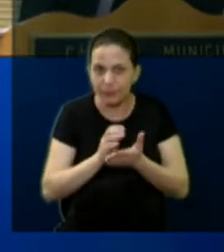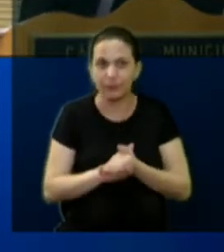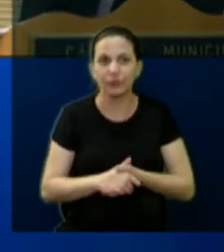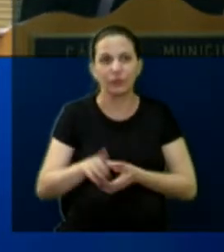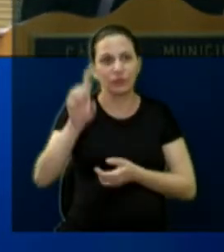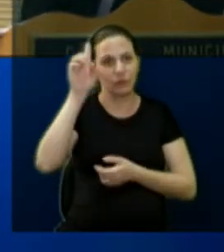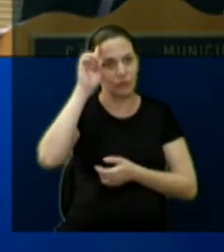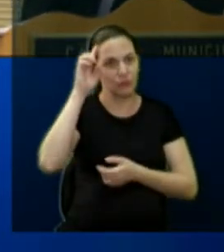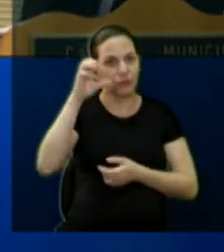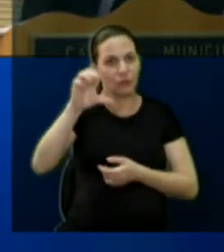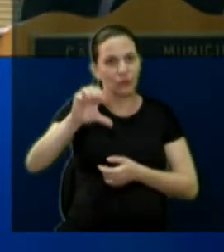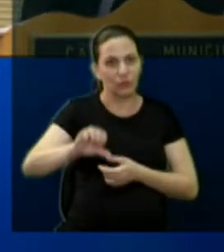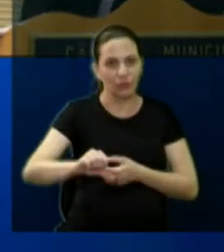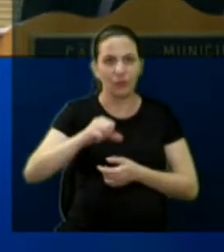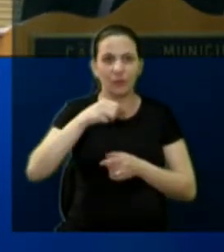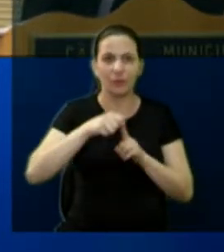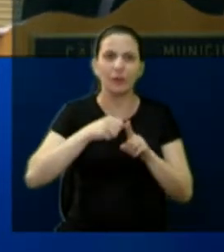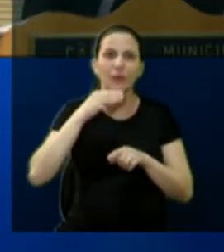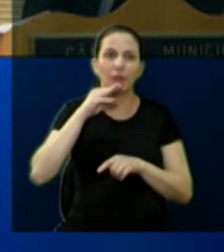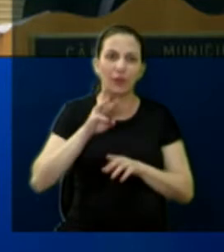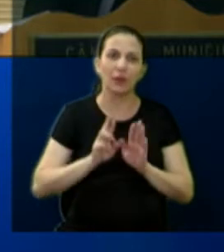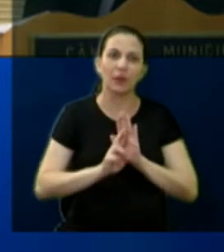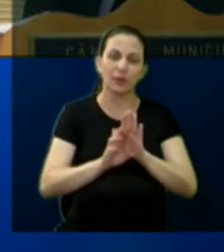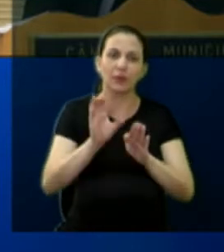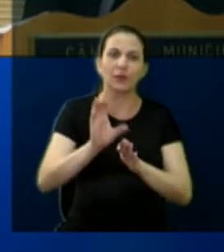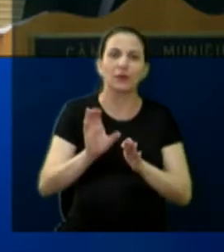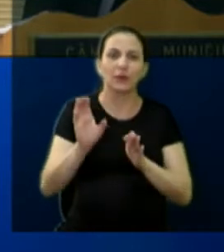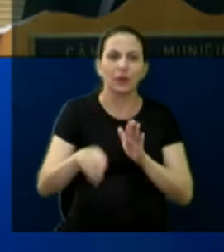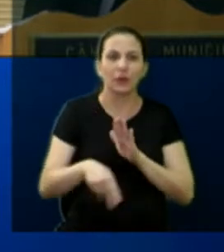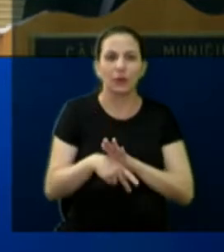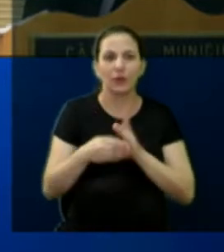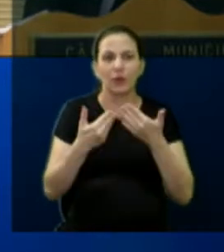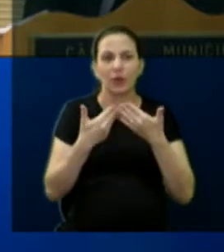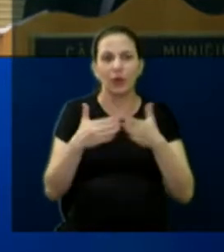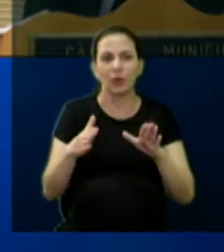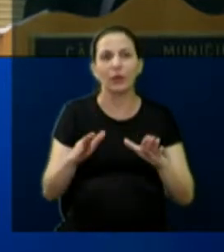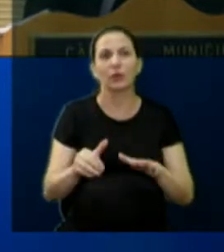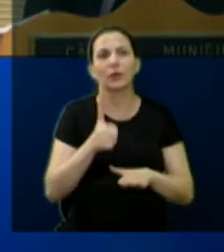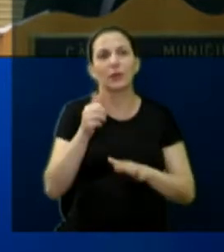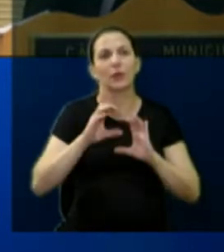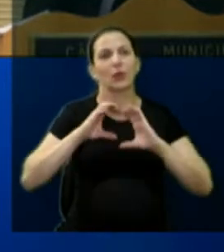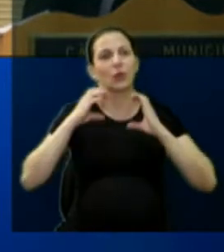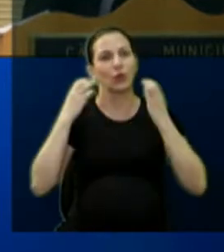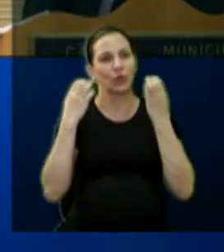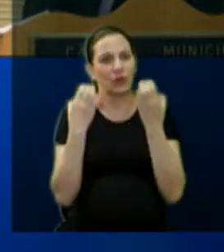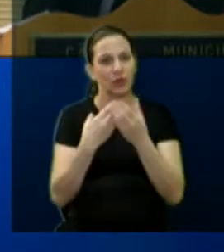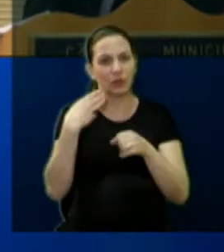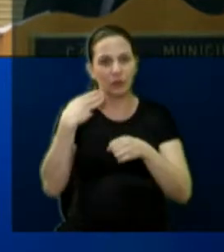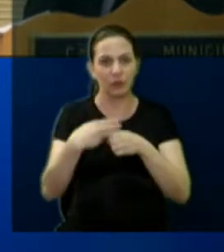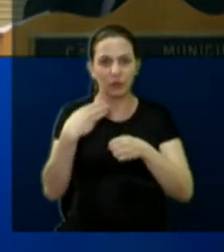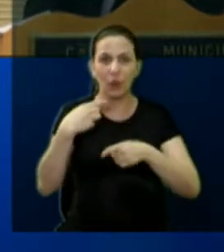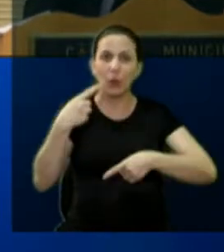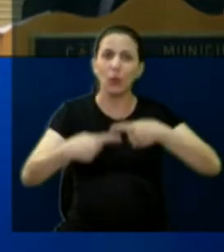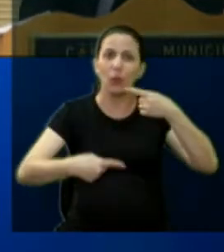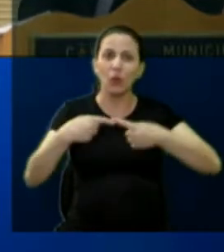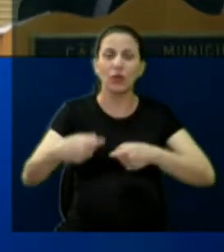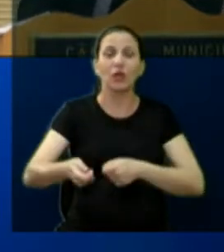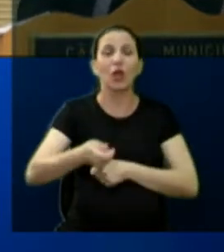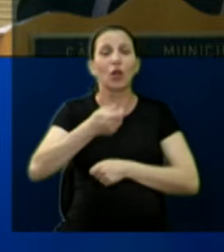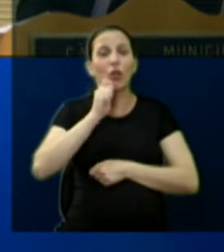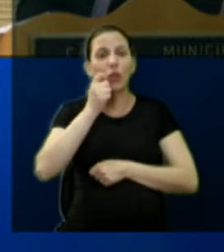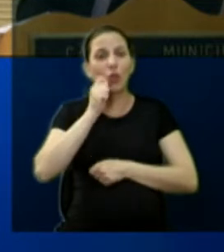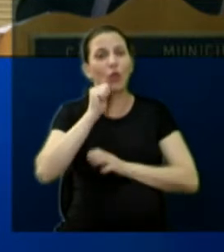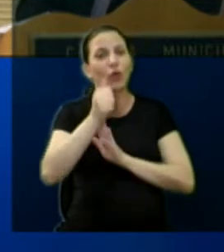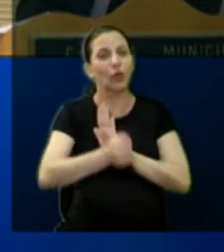representei a Câmara Municipal, nosso presidente Jefferson, na abertura da primeira Conferência Municipal sobre Políticas de